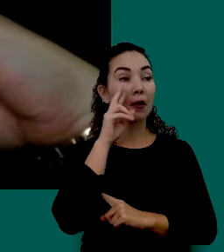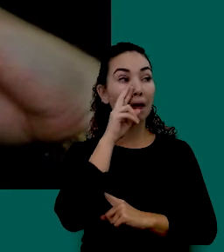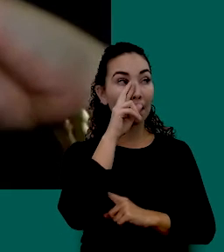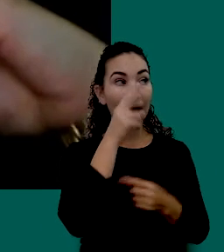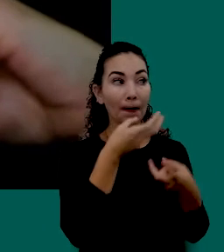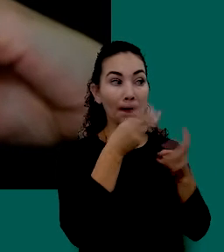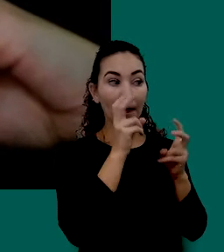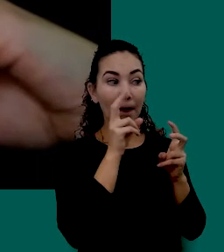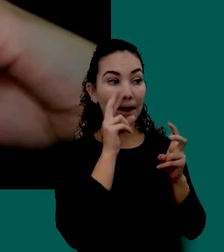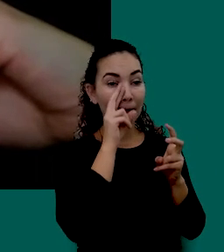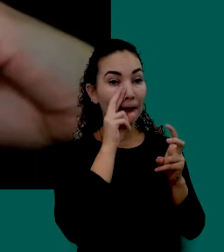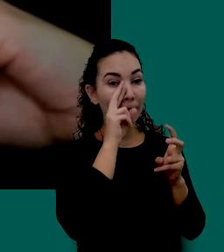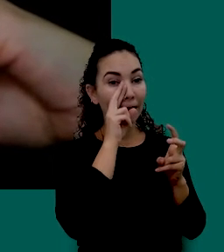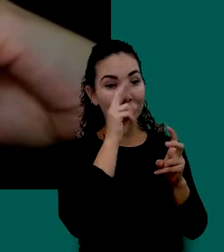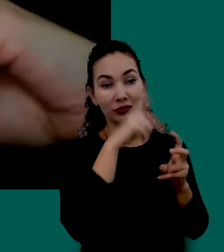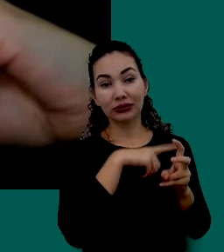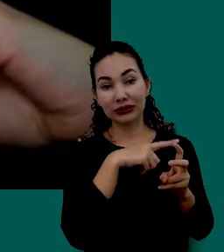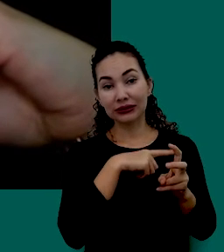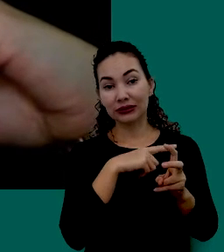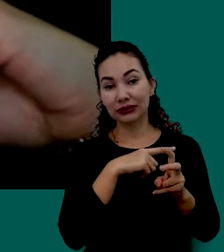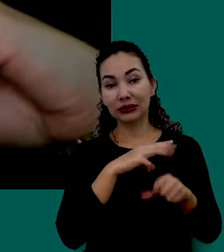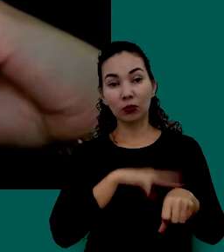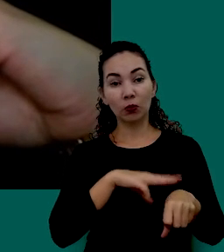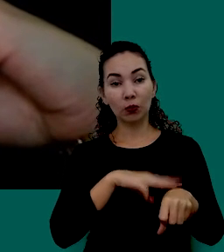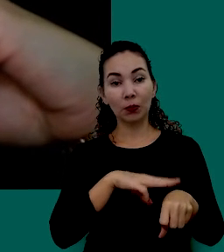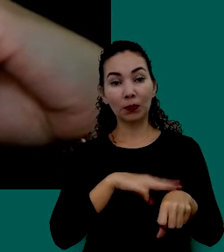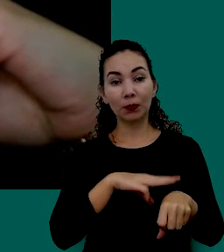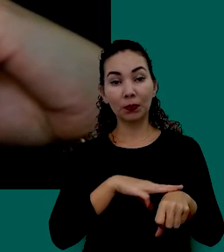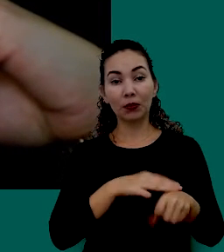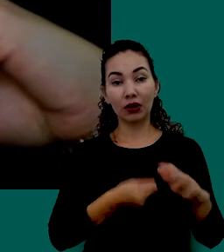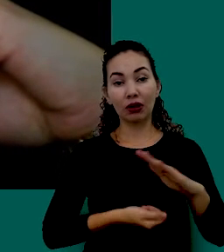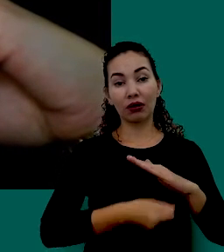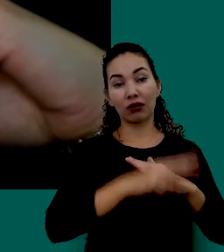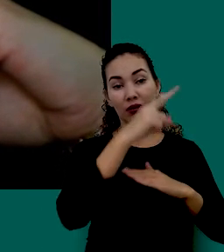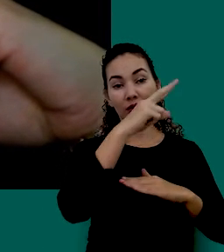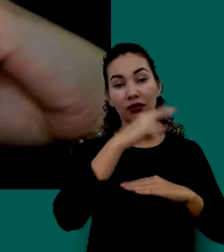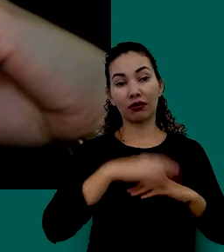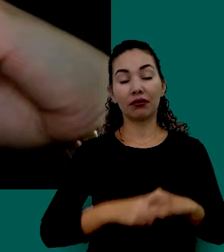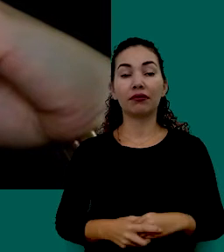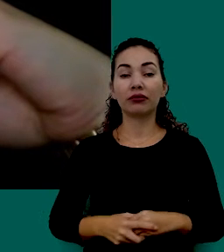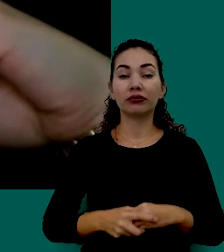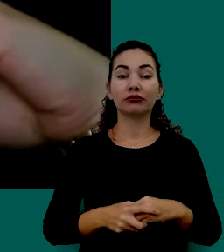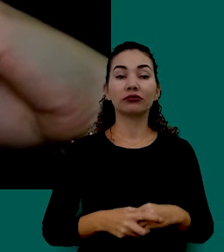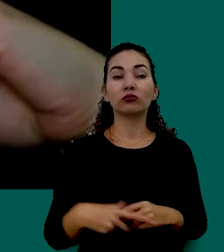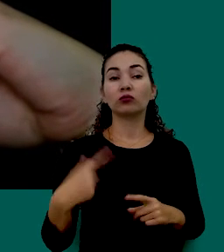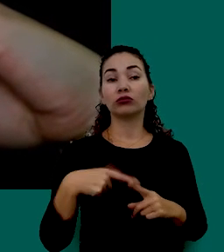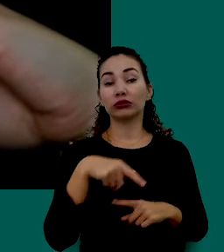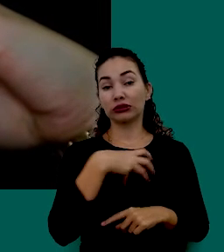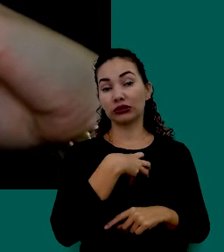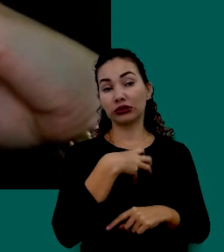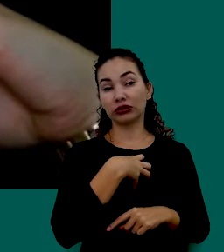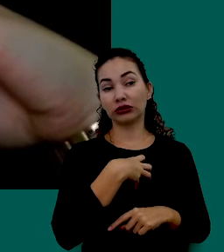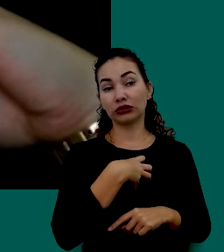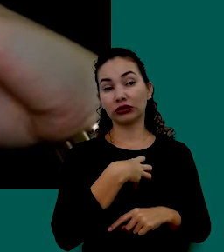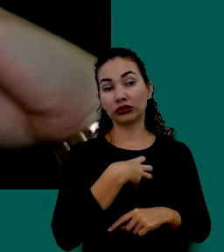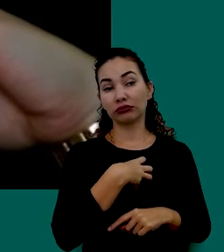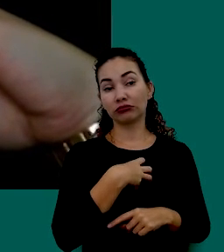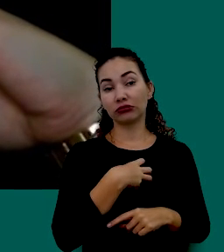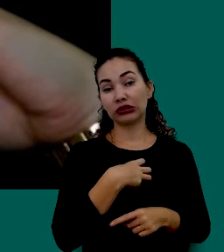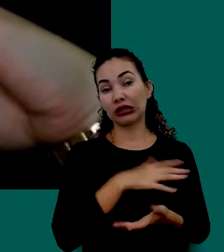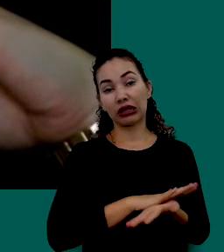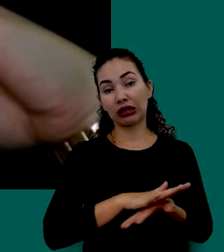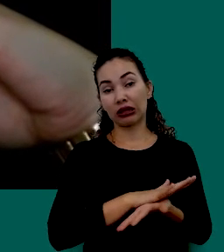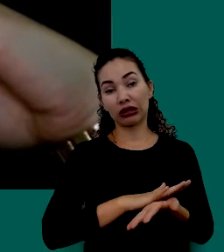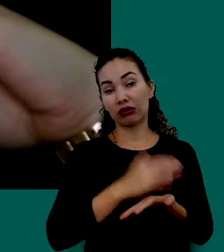Que Você Está Disposto A Correr Pois Assim De Nada Adianta